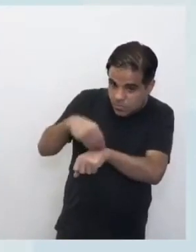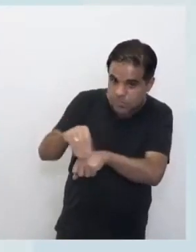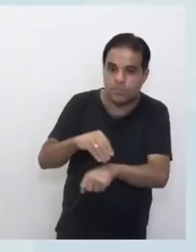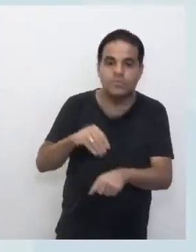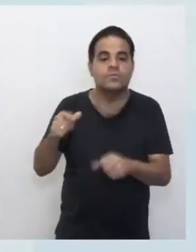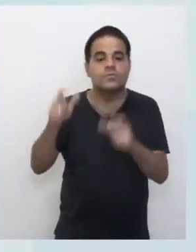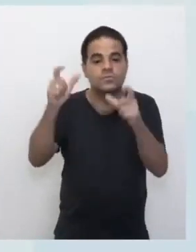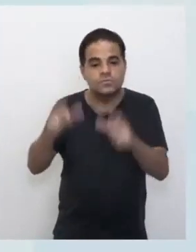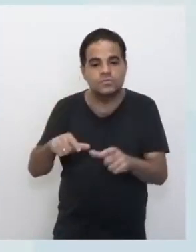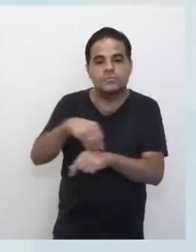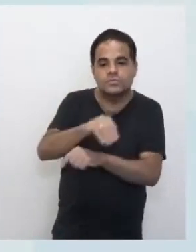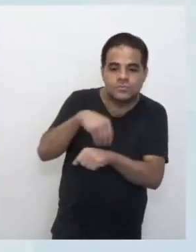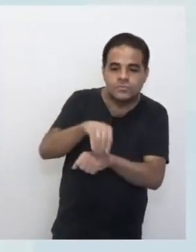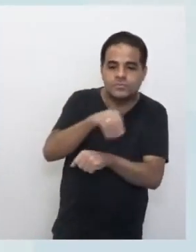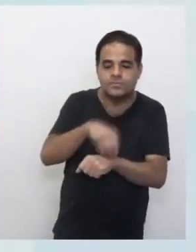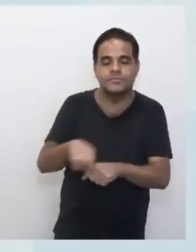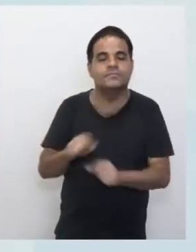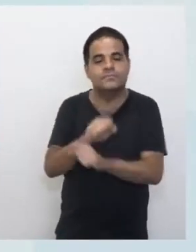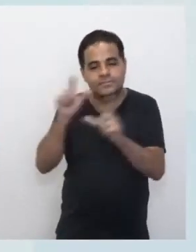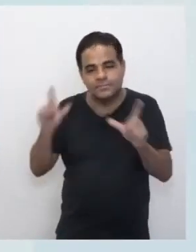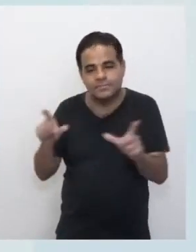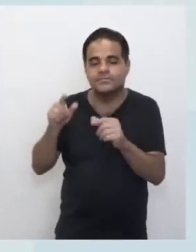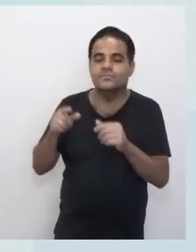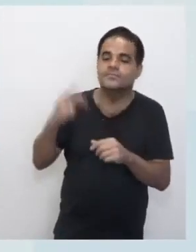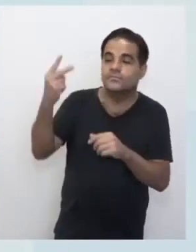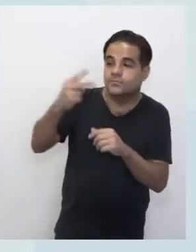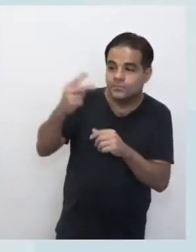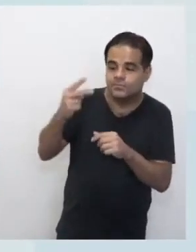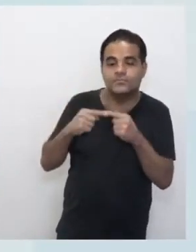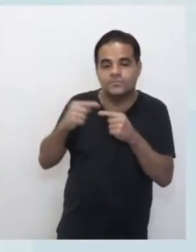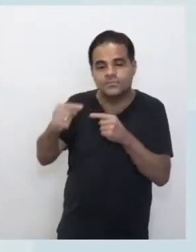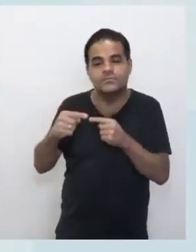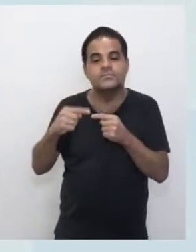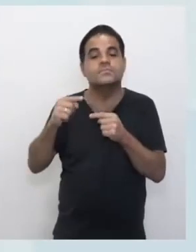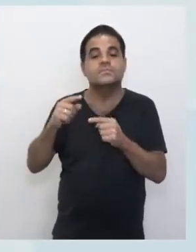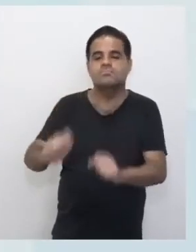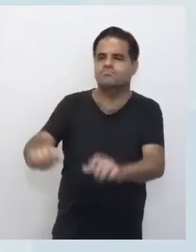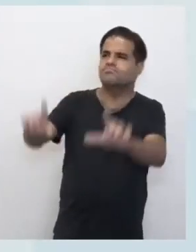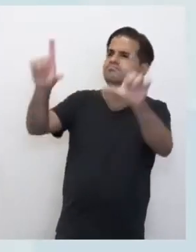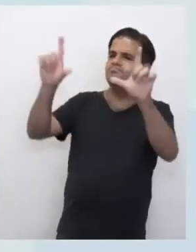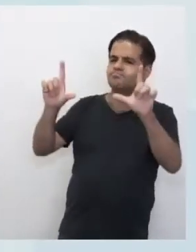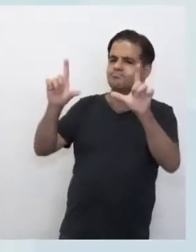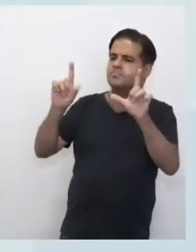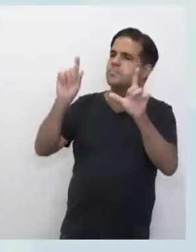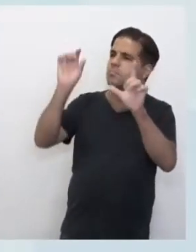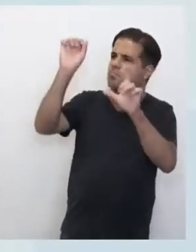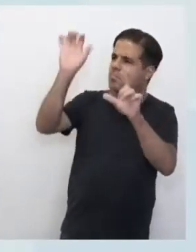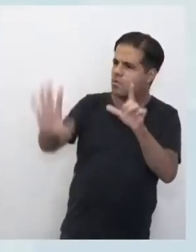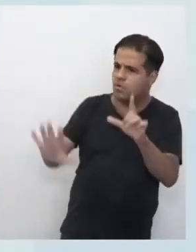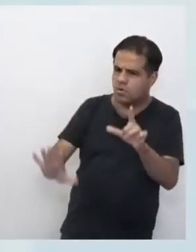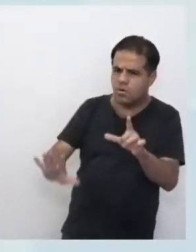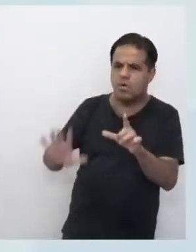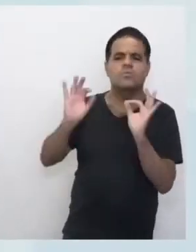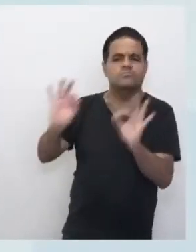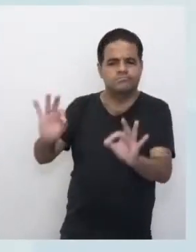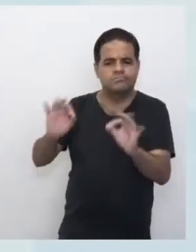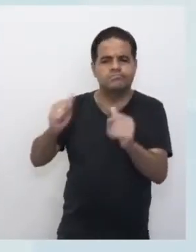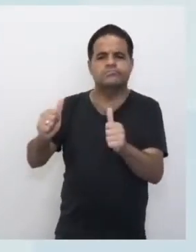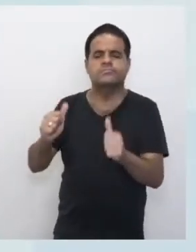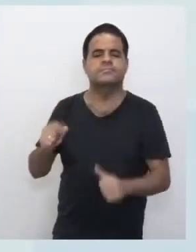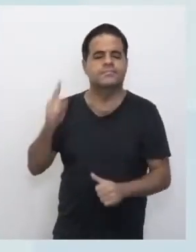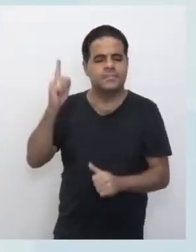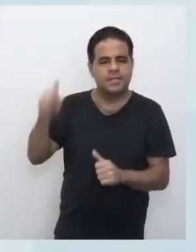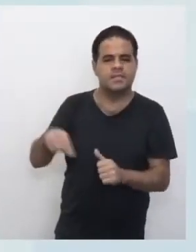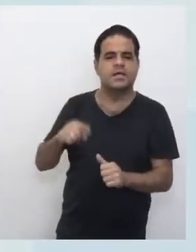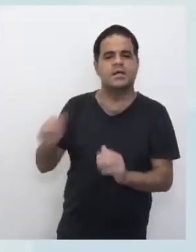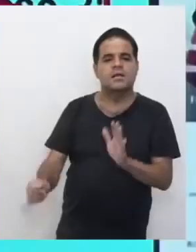rainha absoluta, e aqui embaixo, no segundo ícone, vai ter essa prancheta, ó, maravilhosa essa pranchetinha, e ela